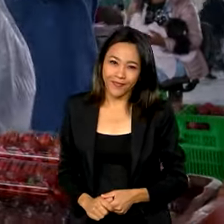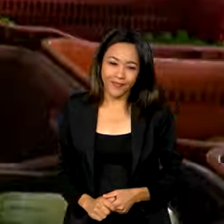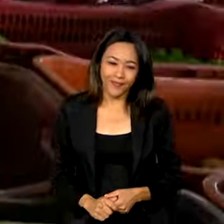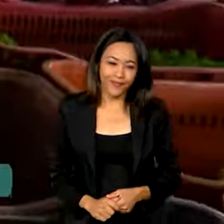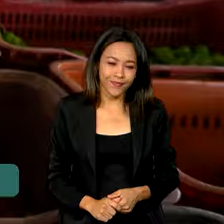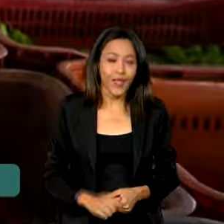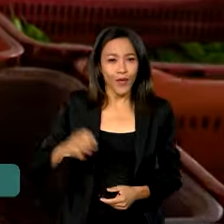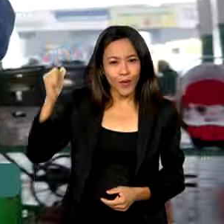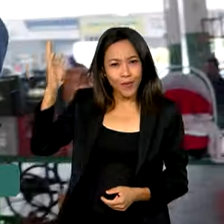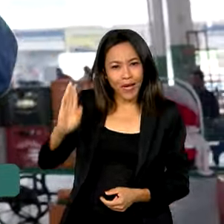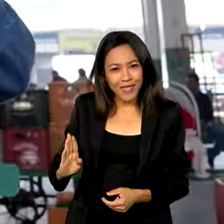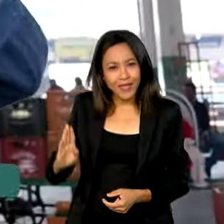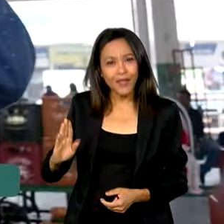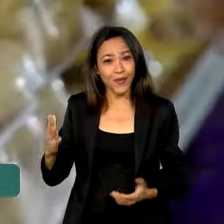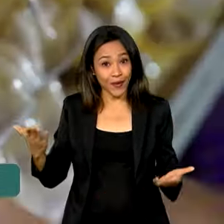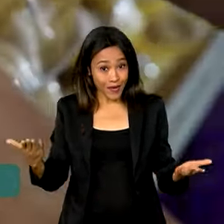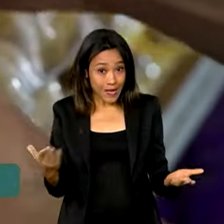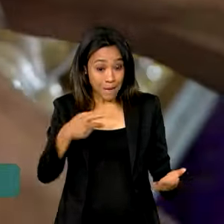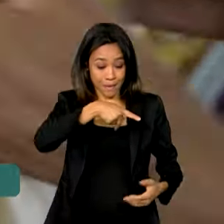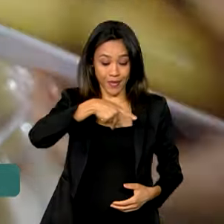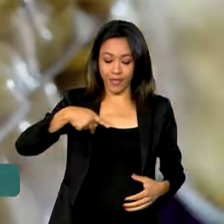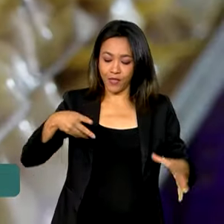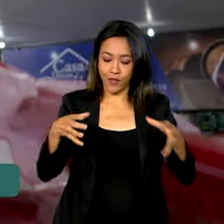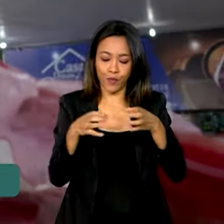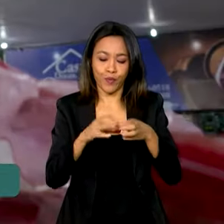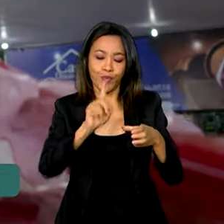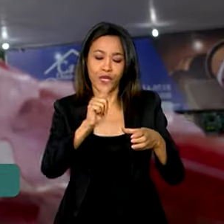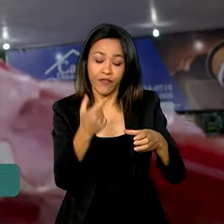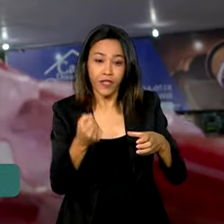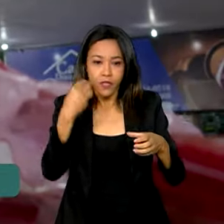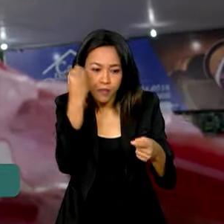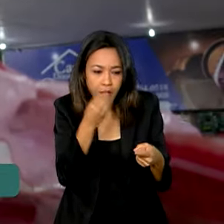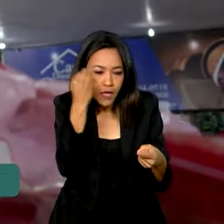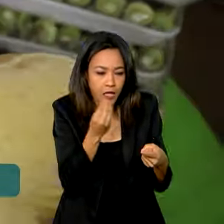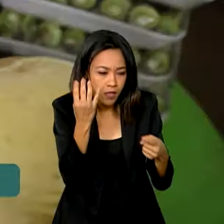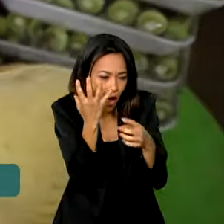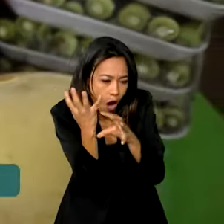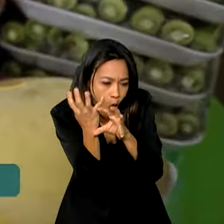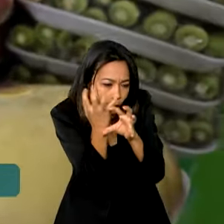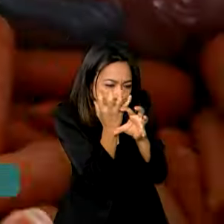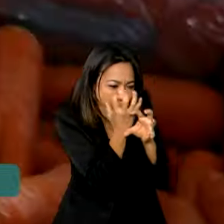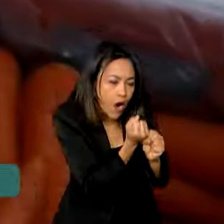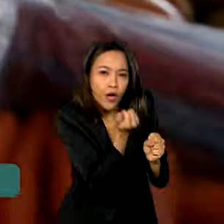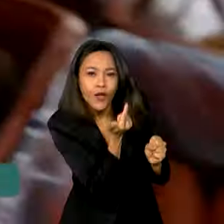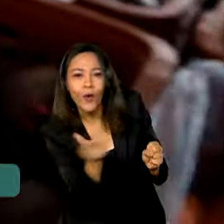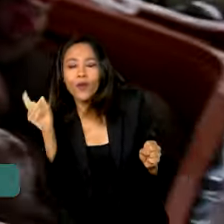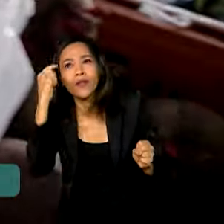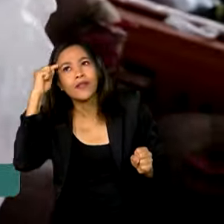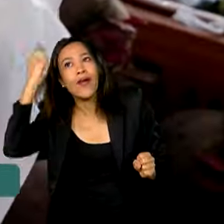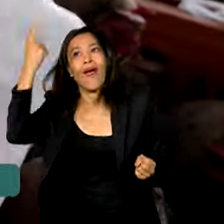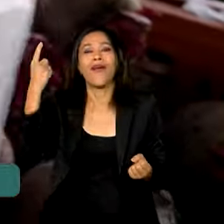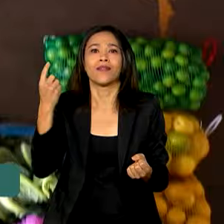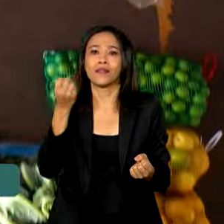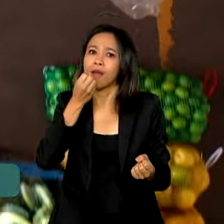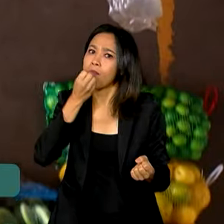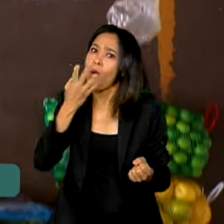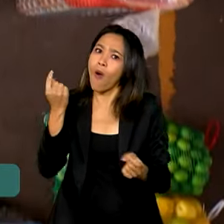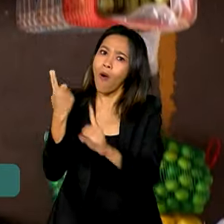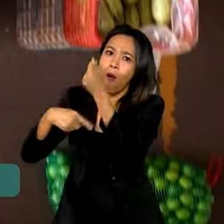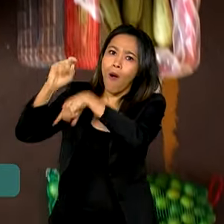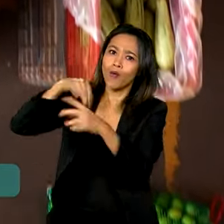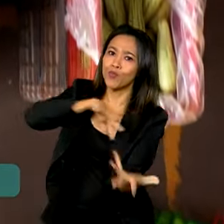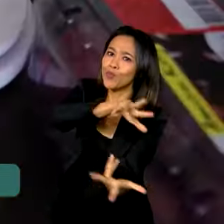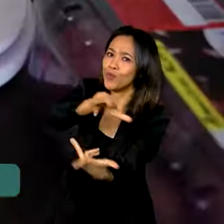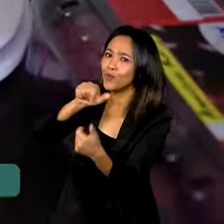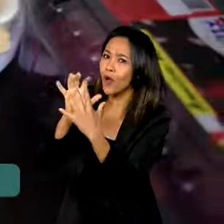Com o Brasil na presidência do G20, essas experiências que temos aqui e outras boas ideias que estão dando certo ao redor